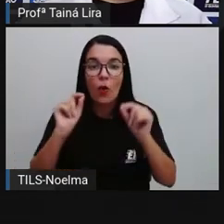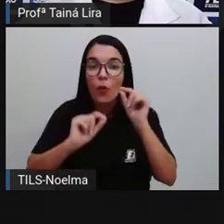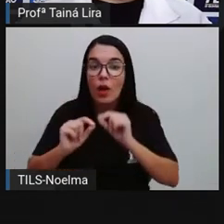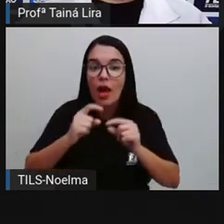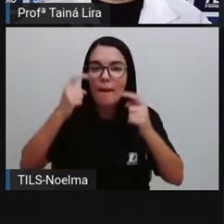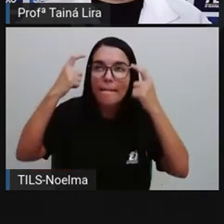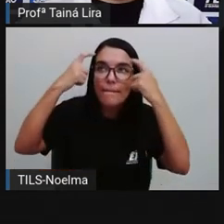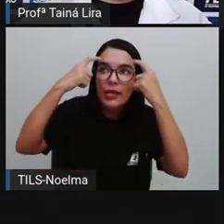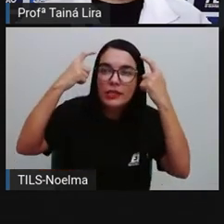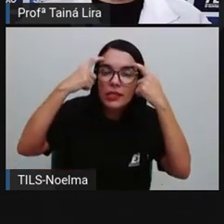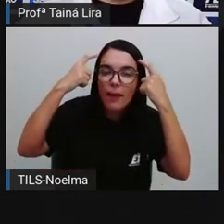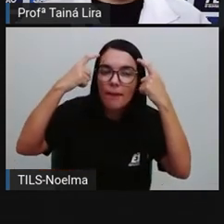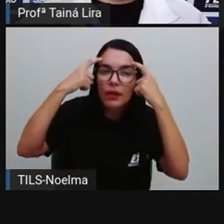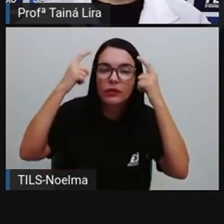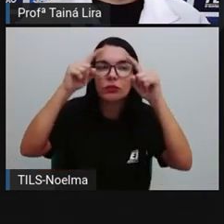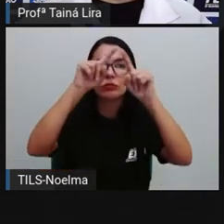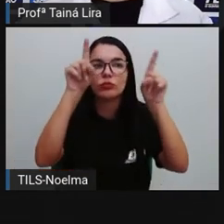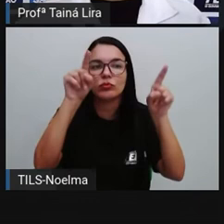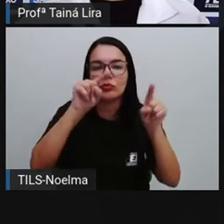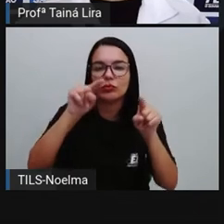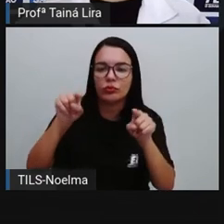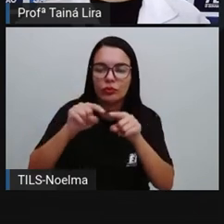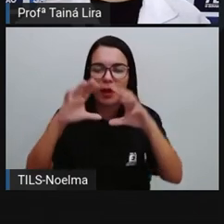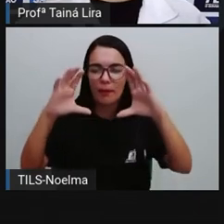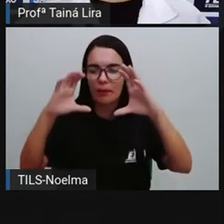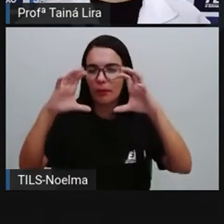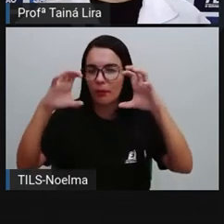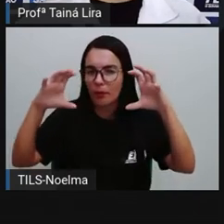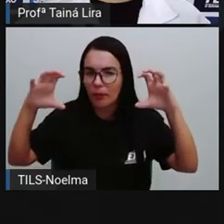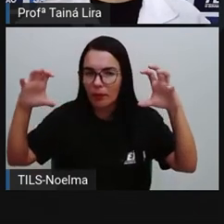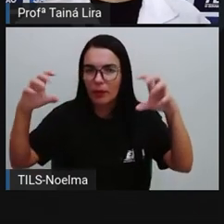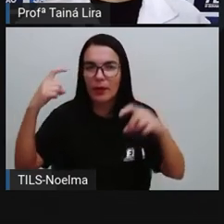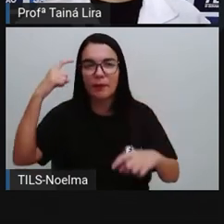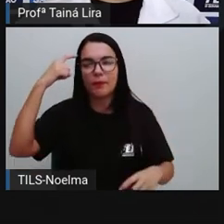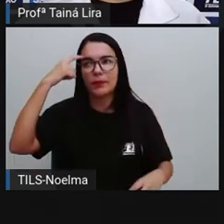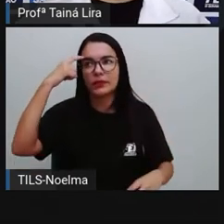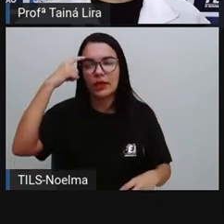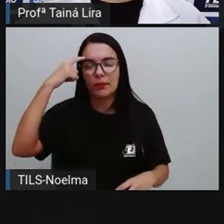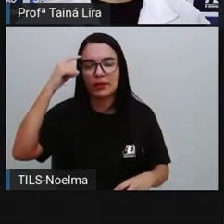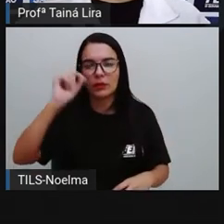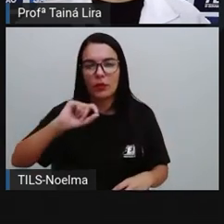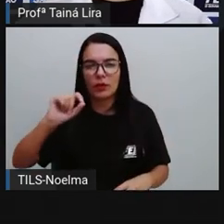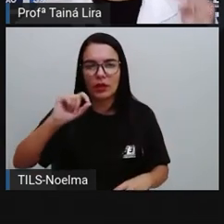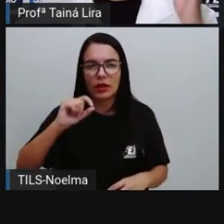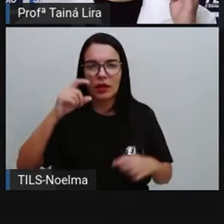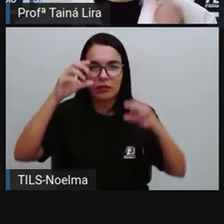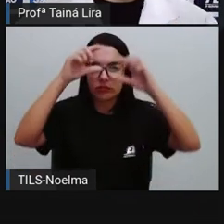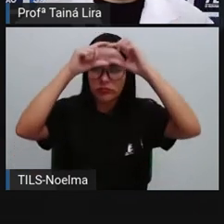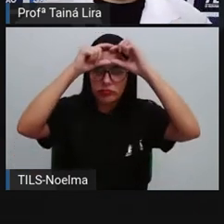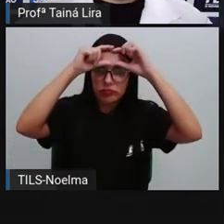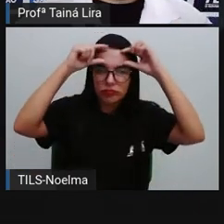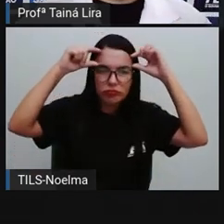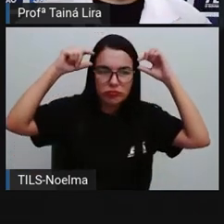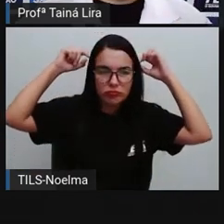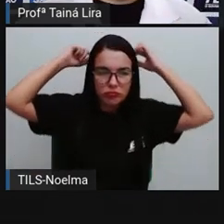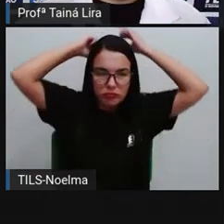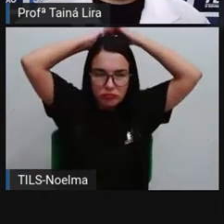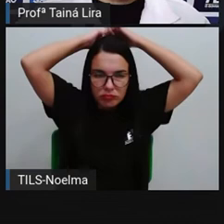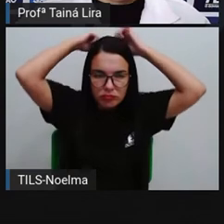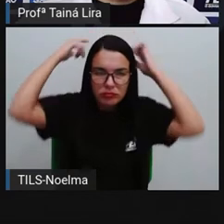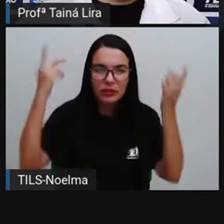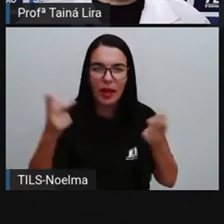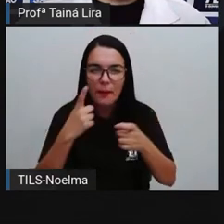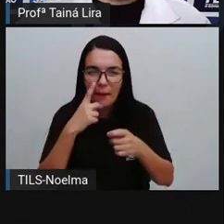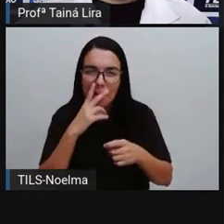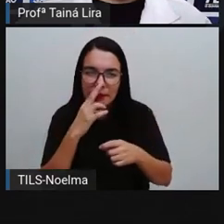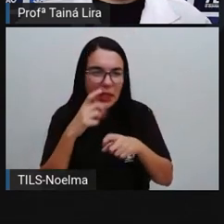é mais um balão de pensamento. Então ele tá, a gente vê dentro do balão ele com uma faixinha na cabeça, uma faixinha na